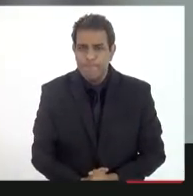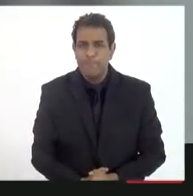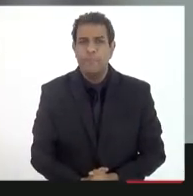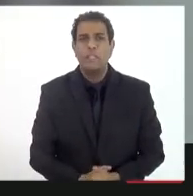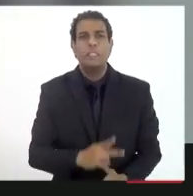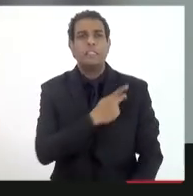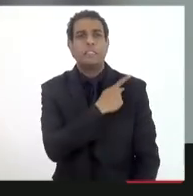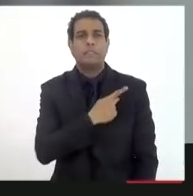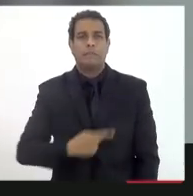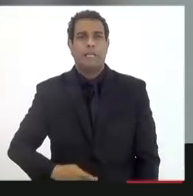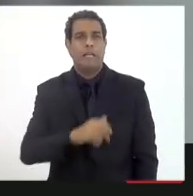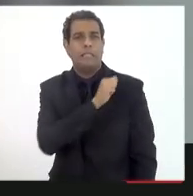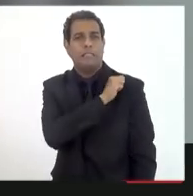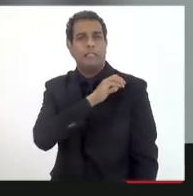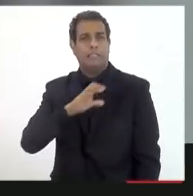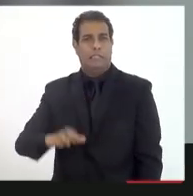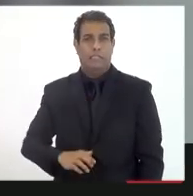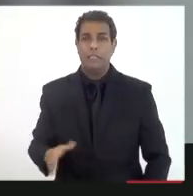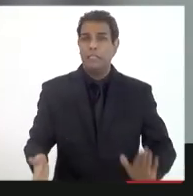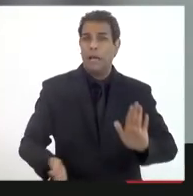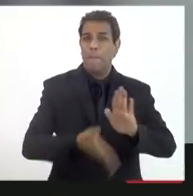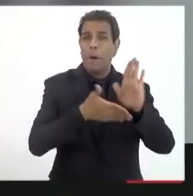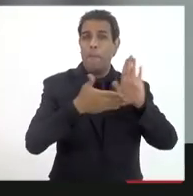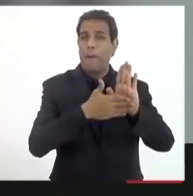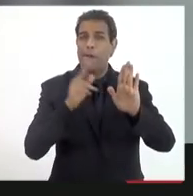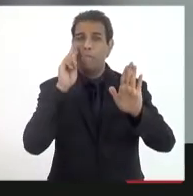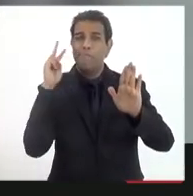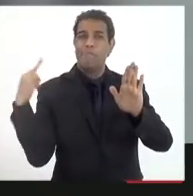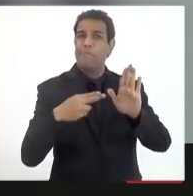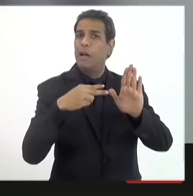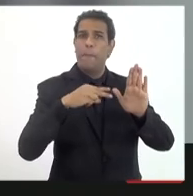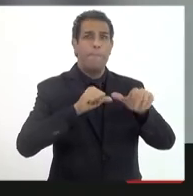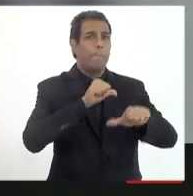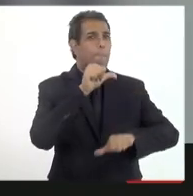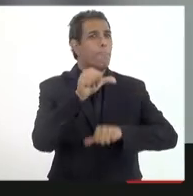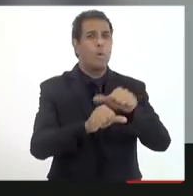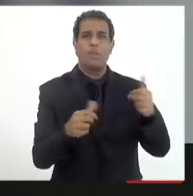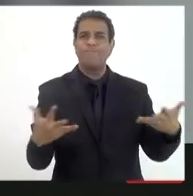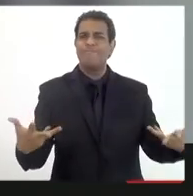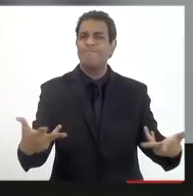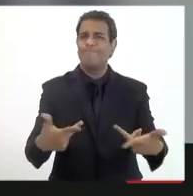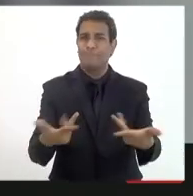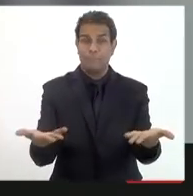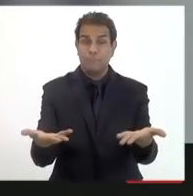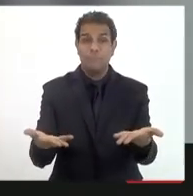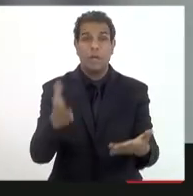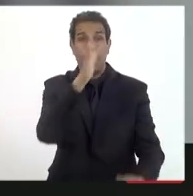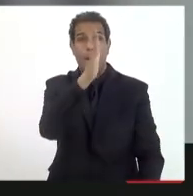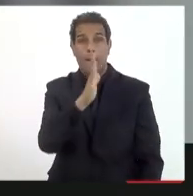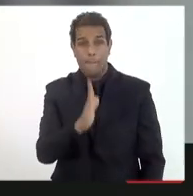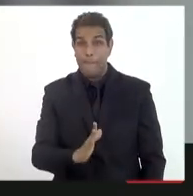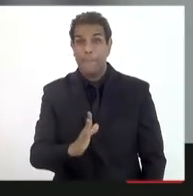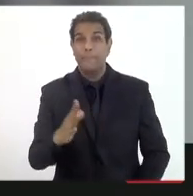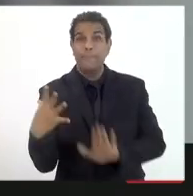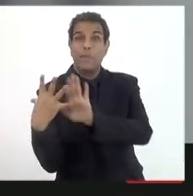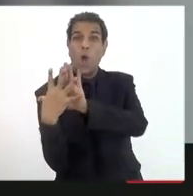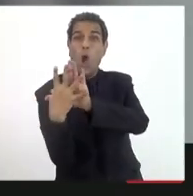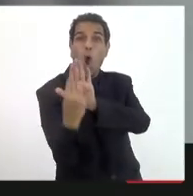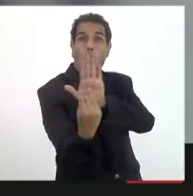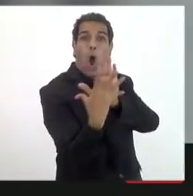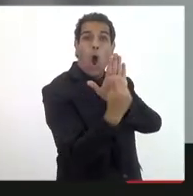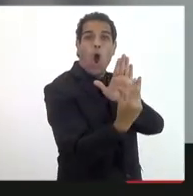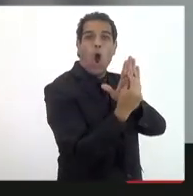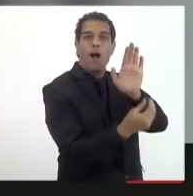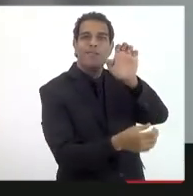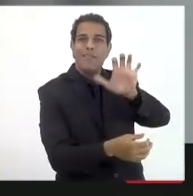siciliano nosso presidente pela proposição pelo projeto de lei de fato é transformador o Brasil copiando bons modelos de países centrais